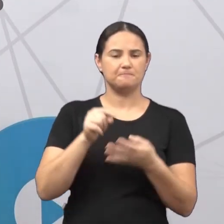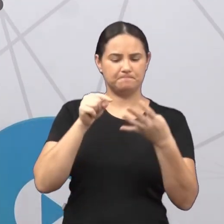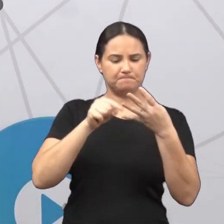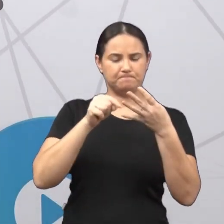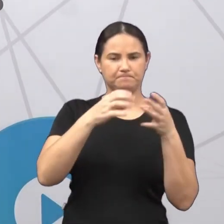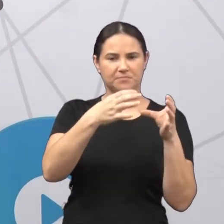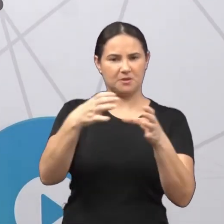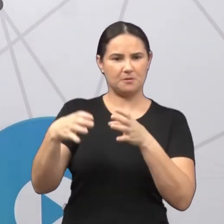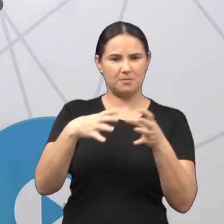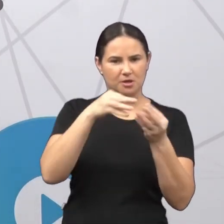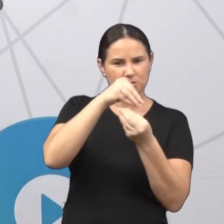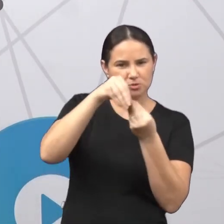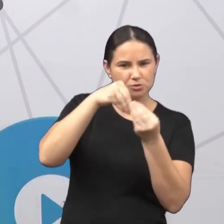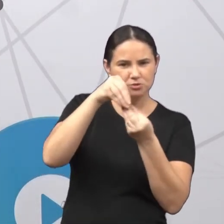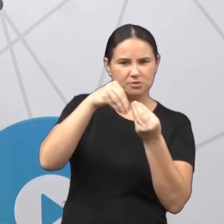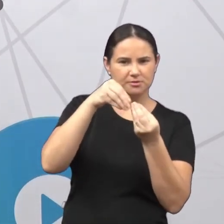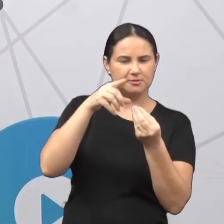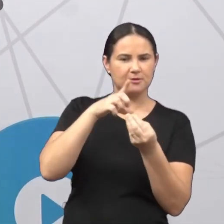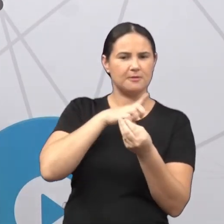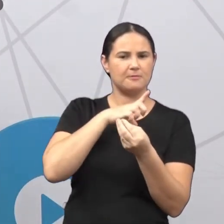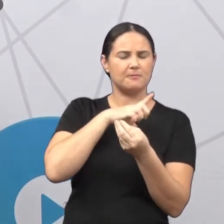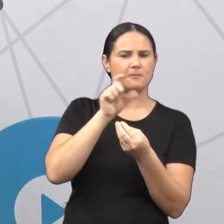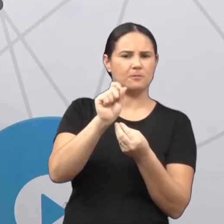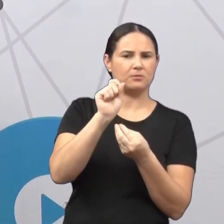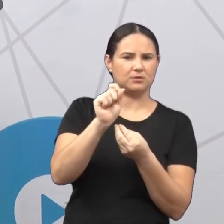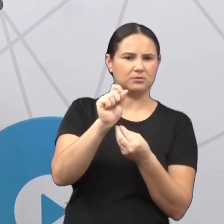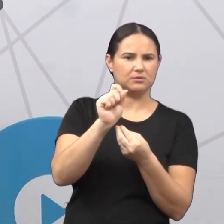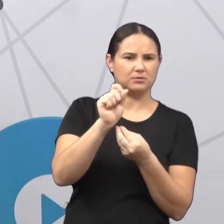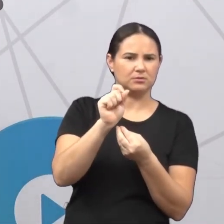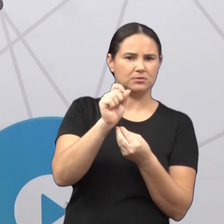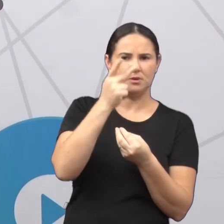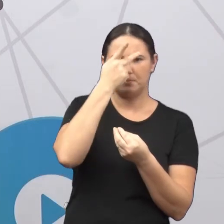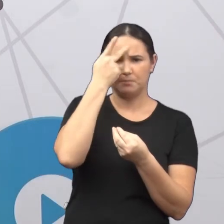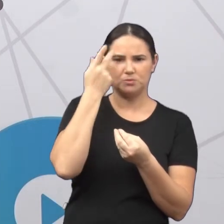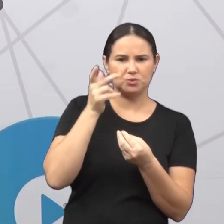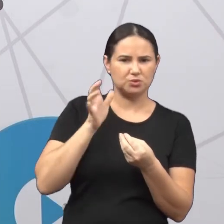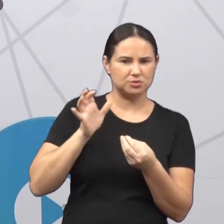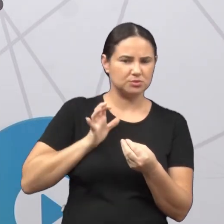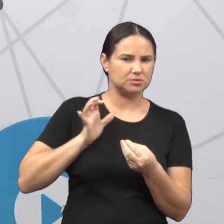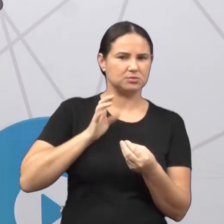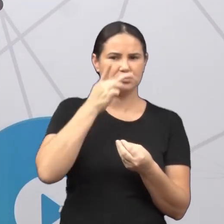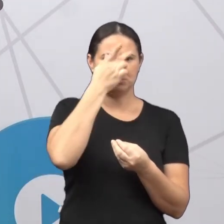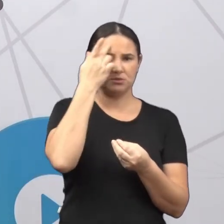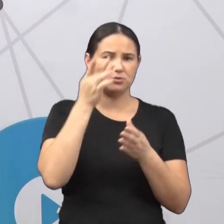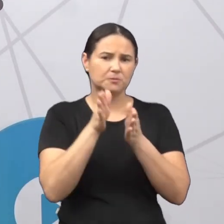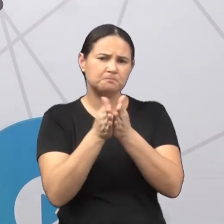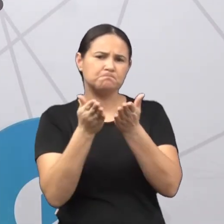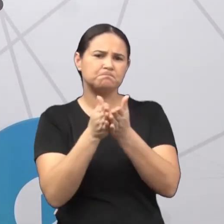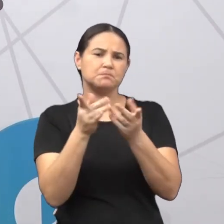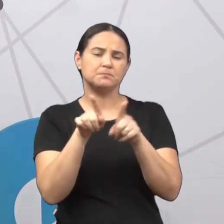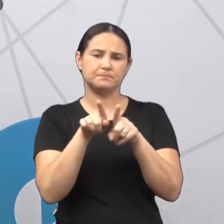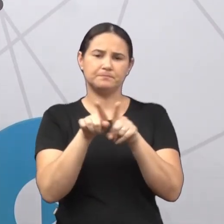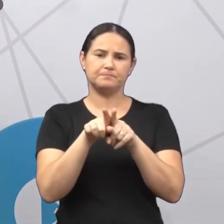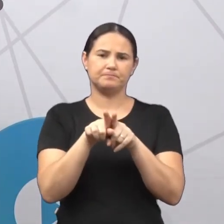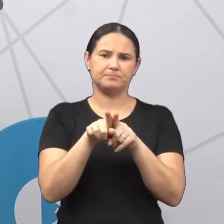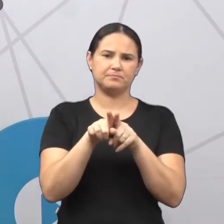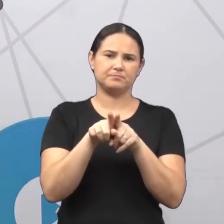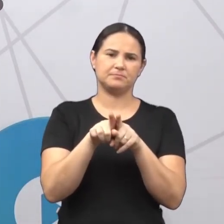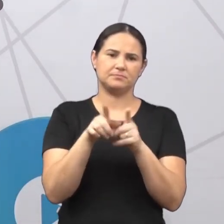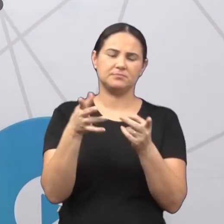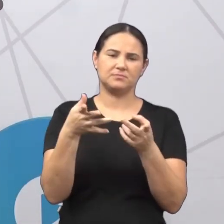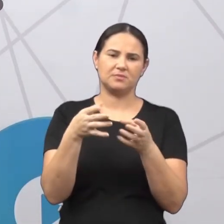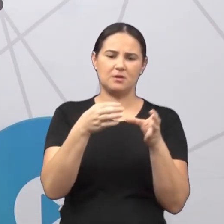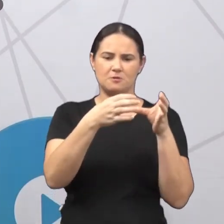encontramos diferentes tipos de classes sociais. E também existe essa parte também. No mesmo bairro,